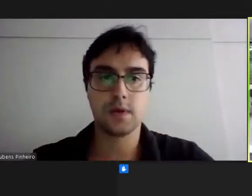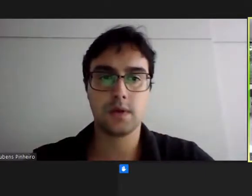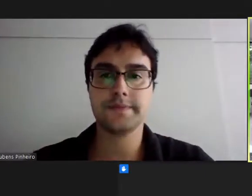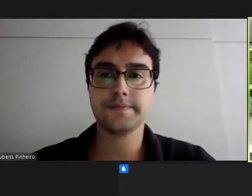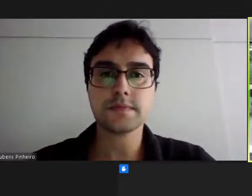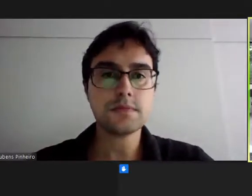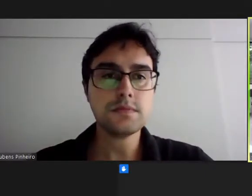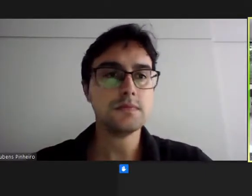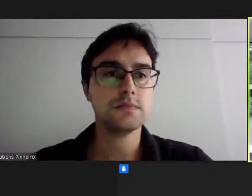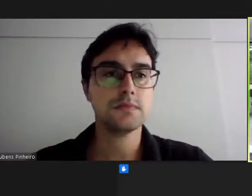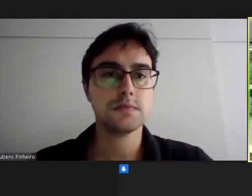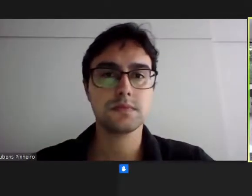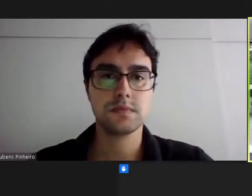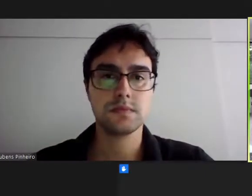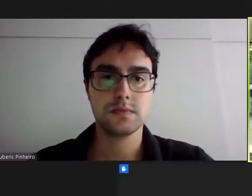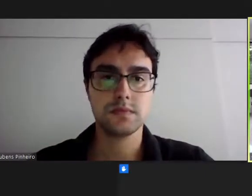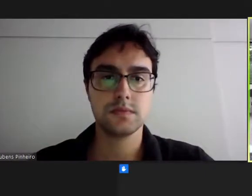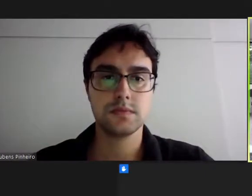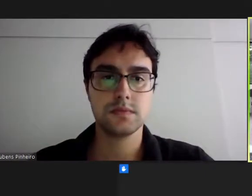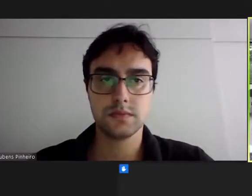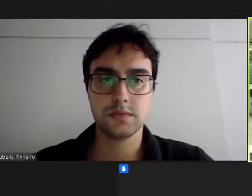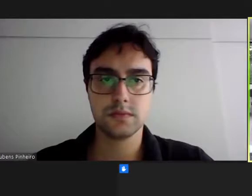usar esse recurso que foi destinado pelo deputado. Porém,